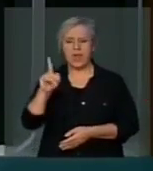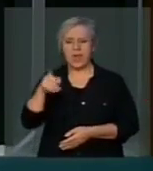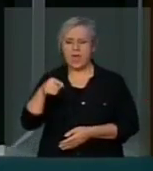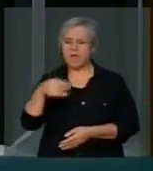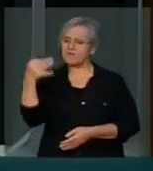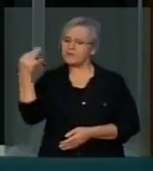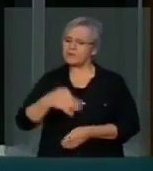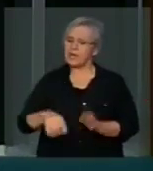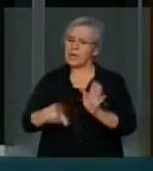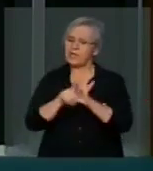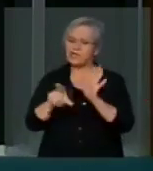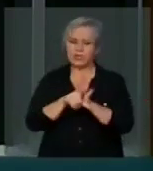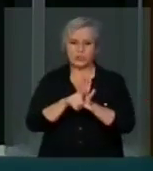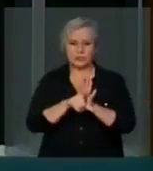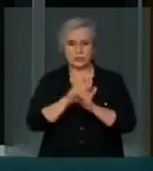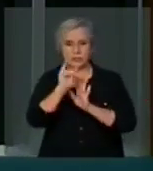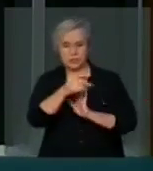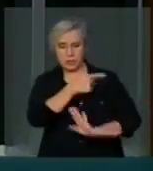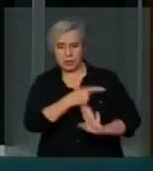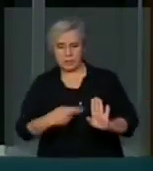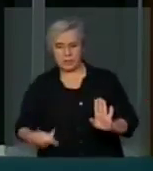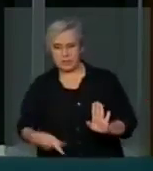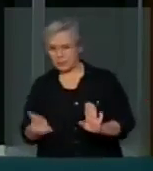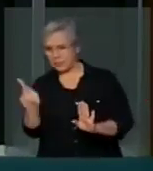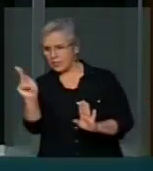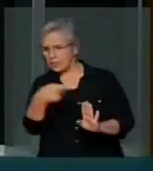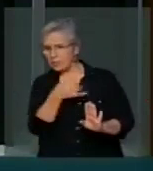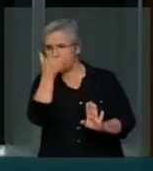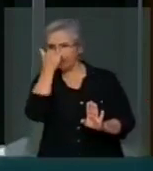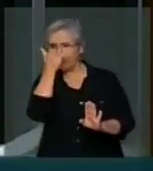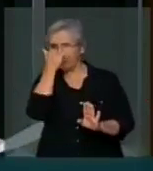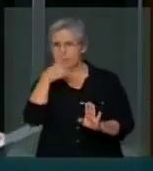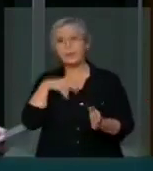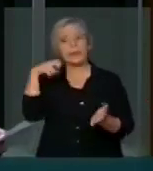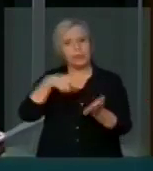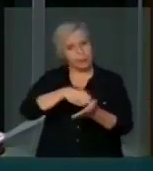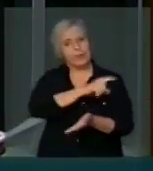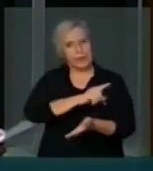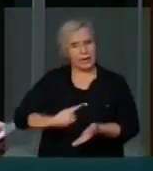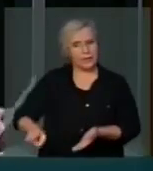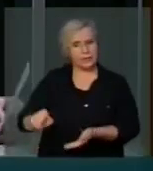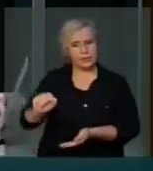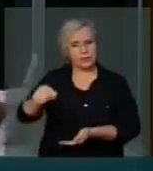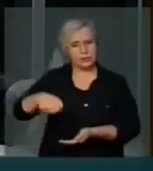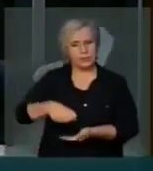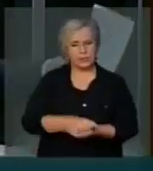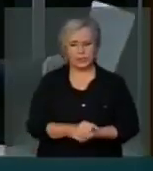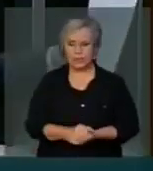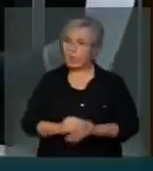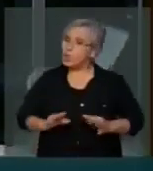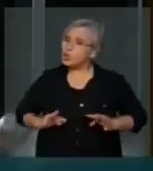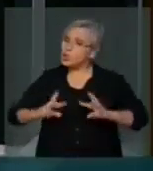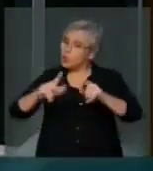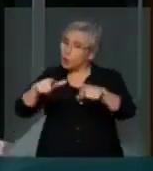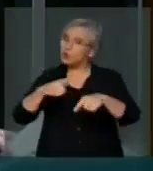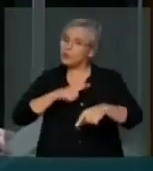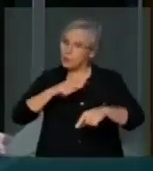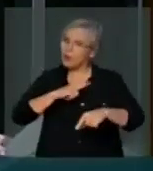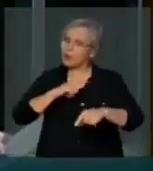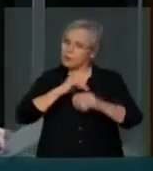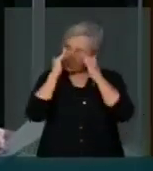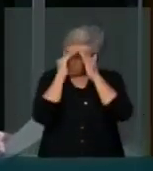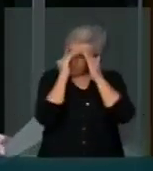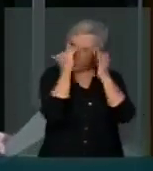ele tem que ser penalizado. Ninguém está acima da lei, Sr. Presidente. Ninguém está isento de responsabilidades